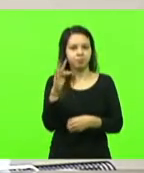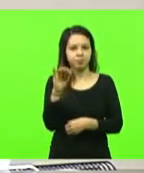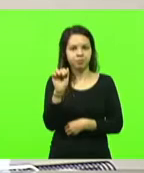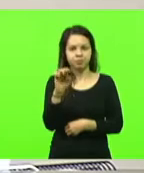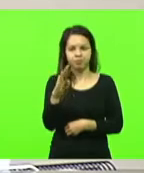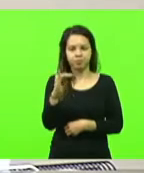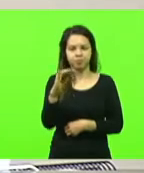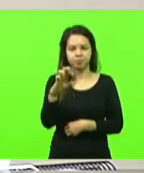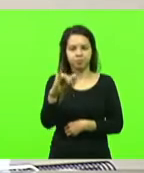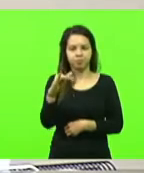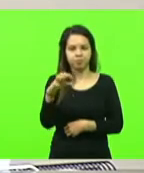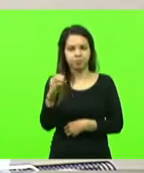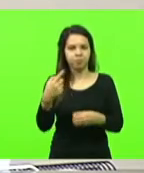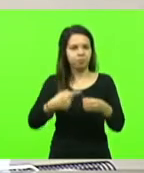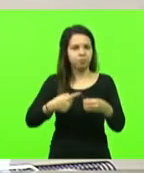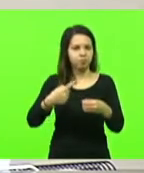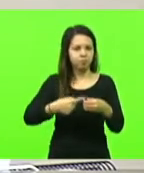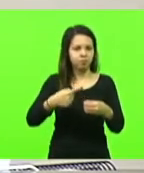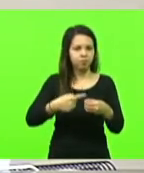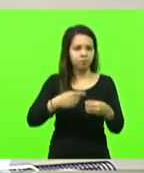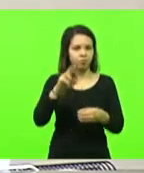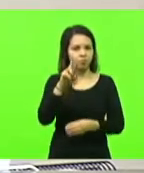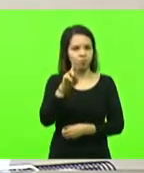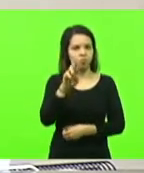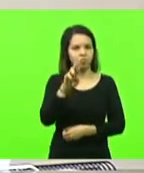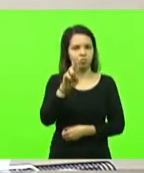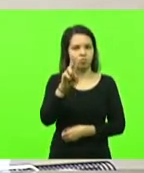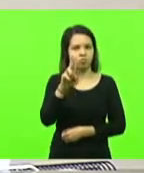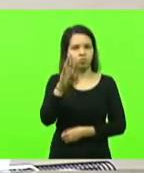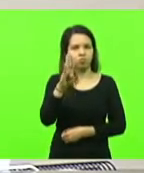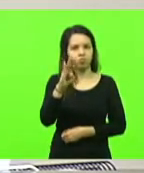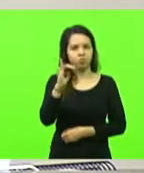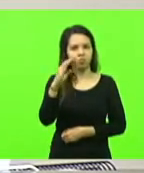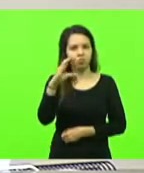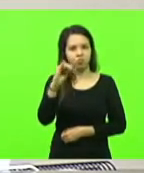o secretário da Agricultura,